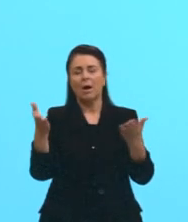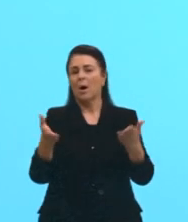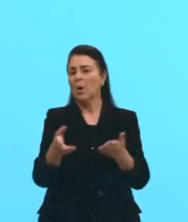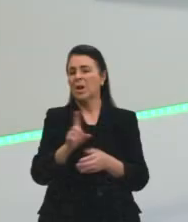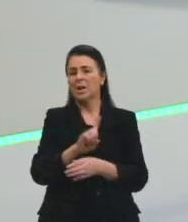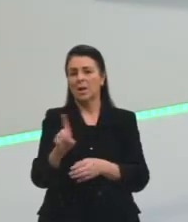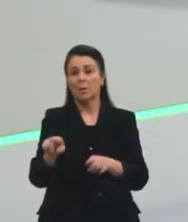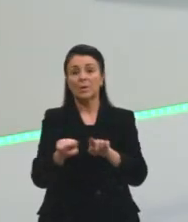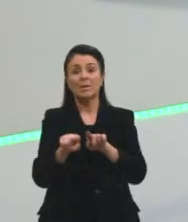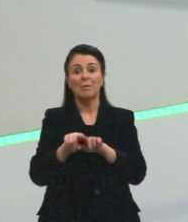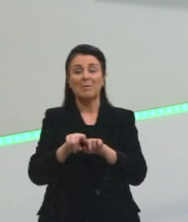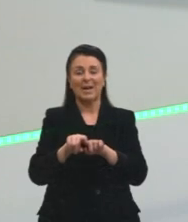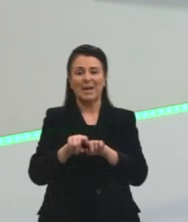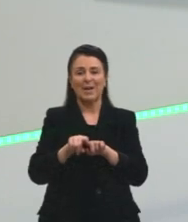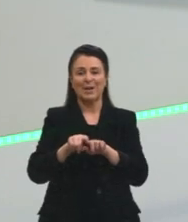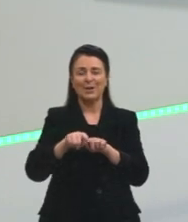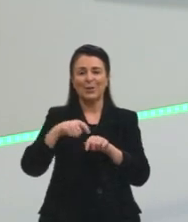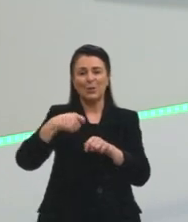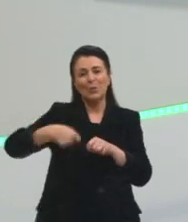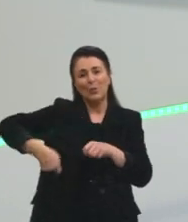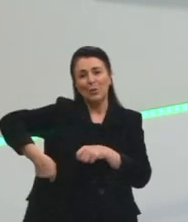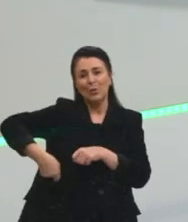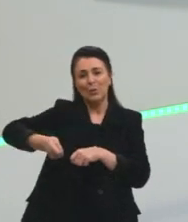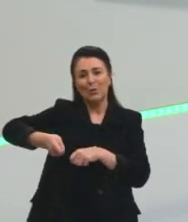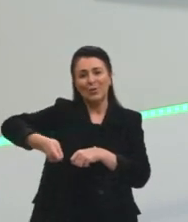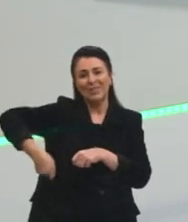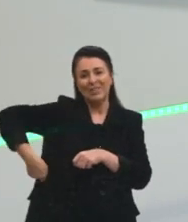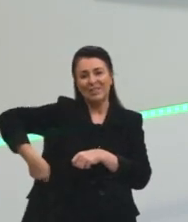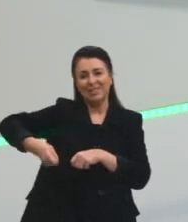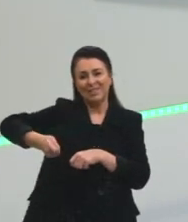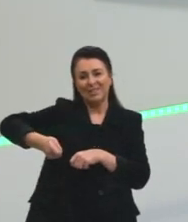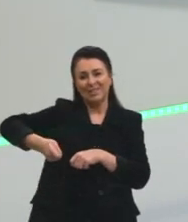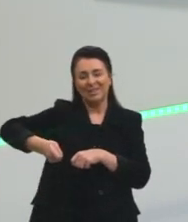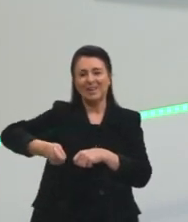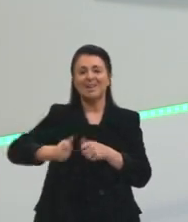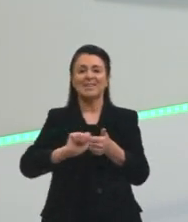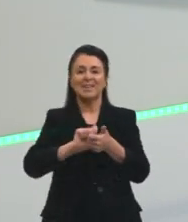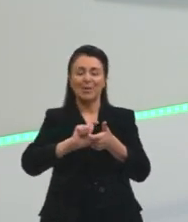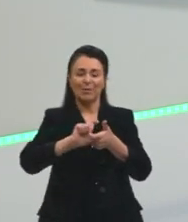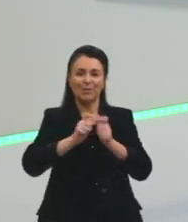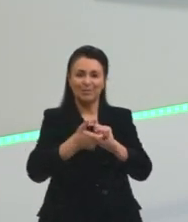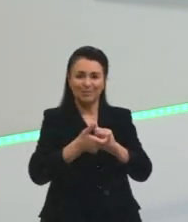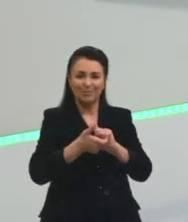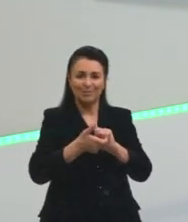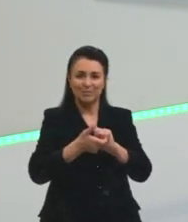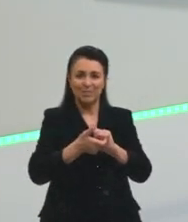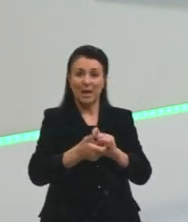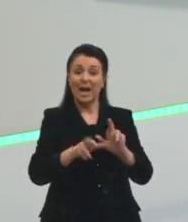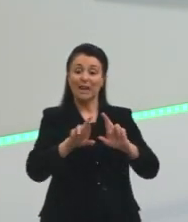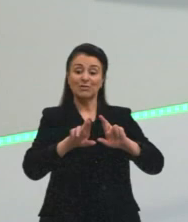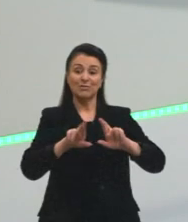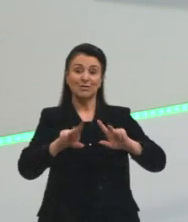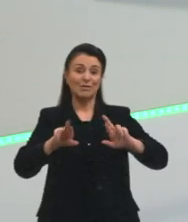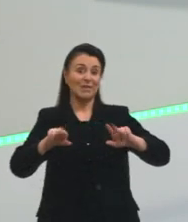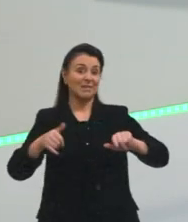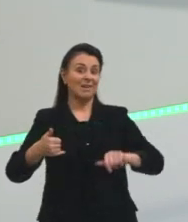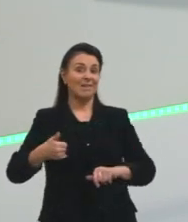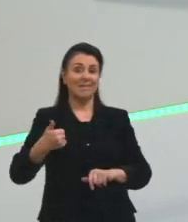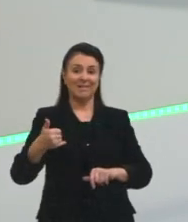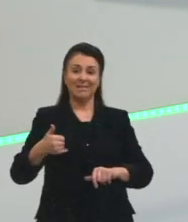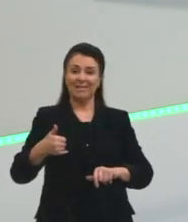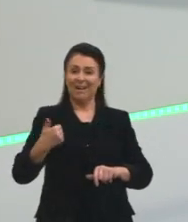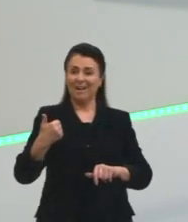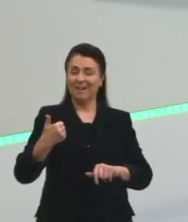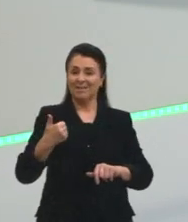tênis também. Então aqui a gente percebe que a diferença de idade deles torna essa comunicação